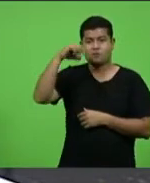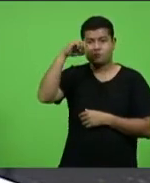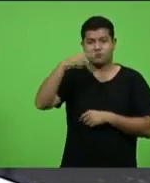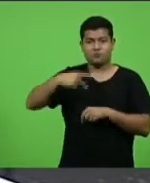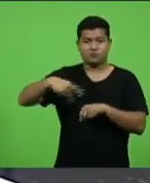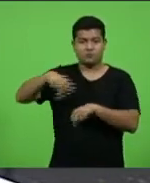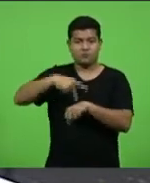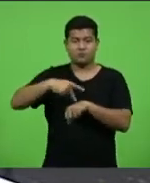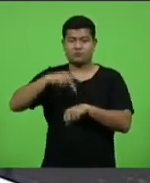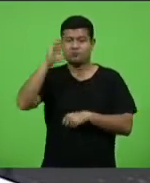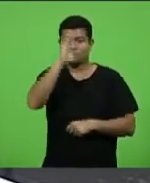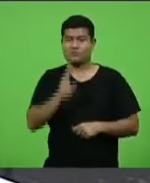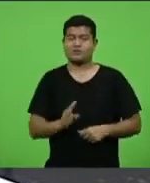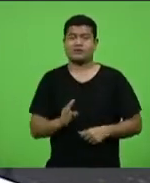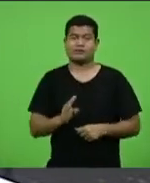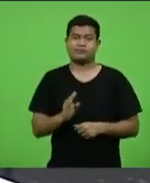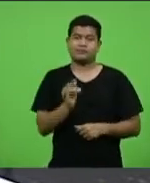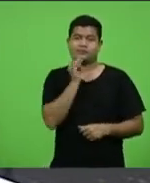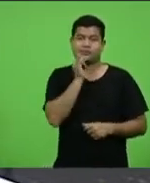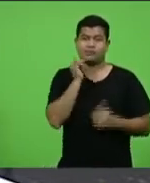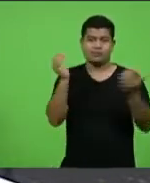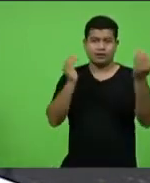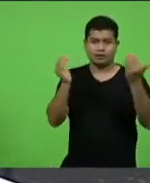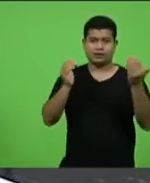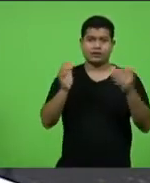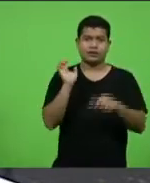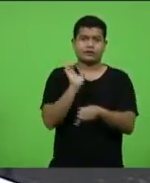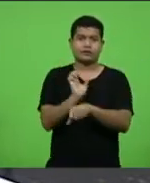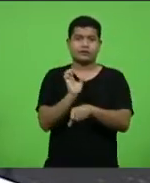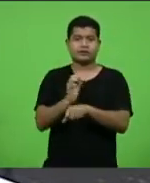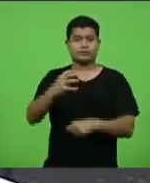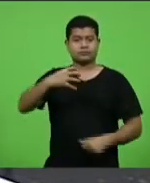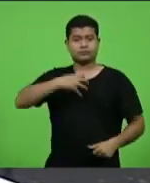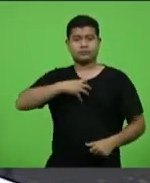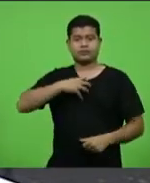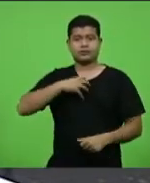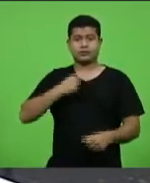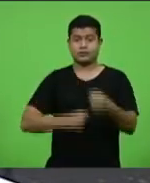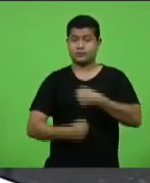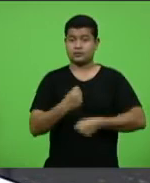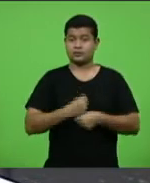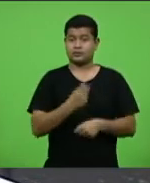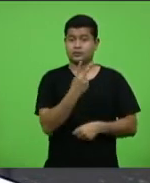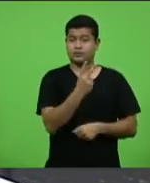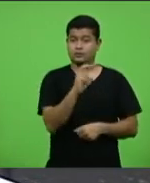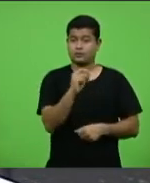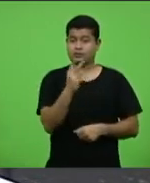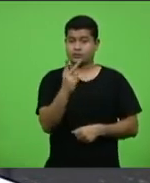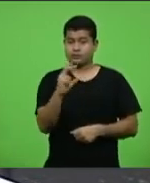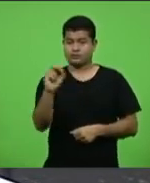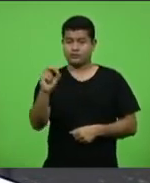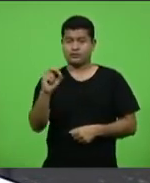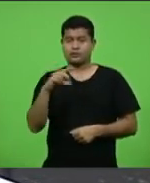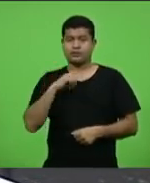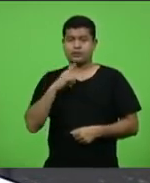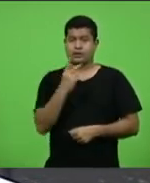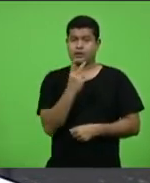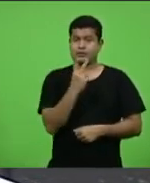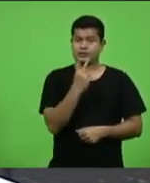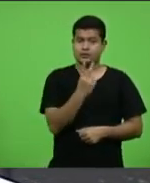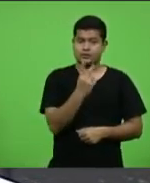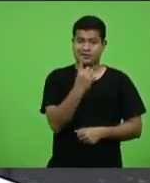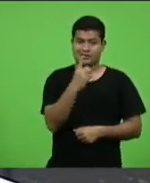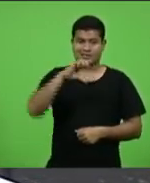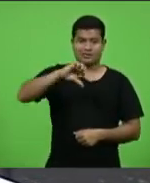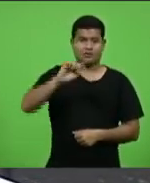enquanto na Bahia, em 2020, nós temos 19,8%